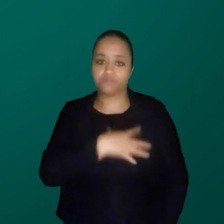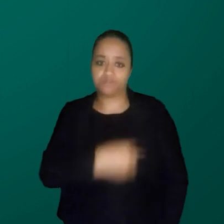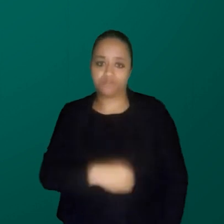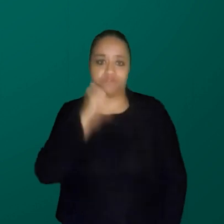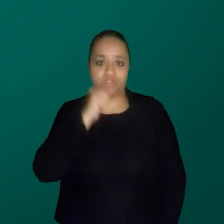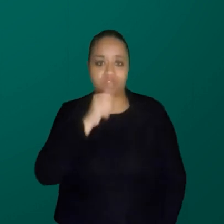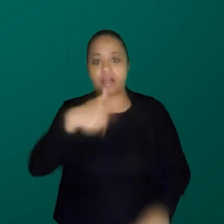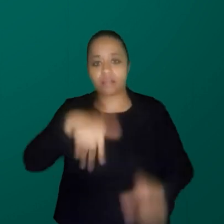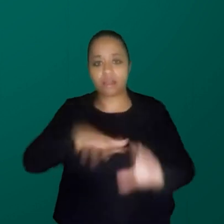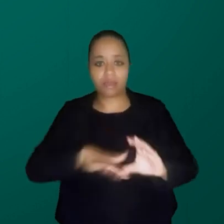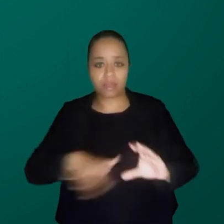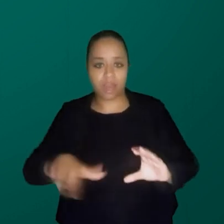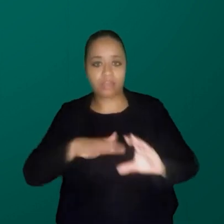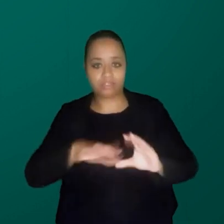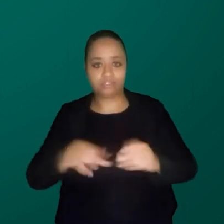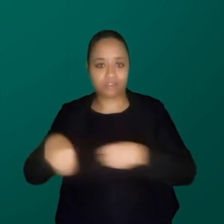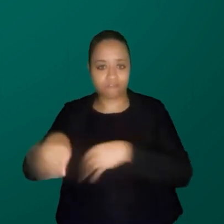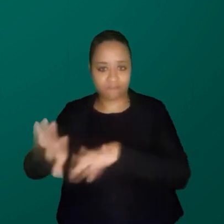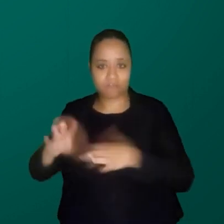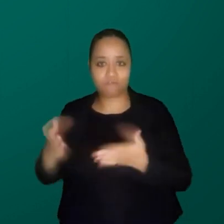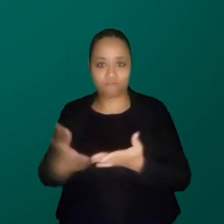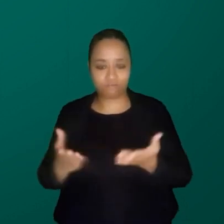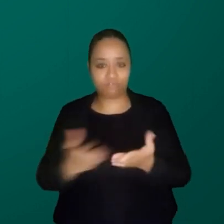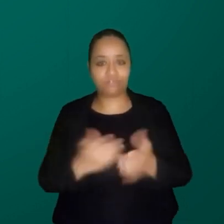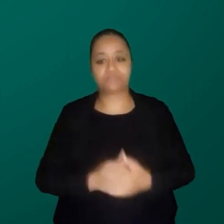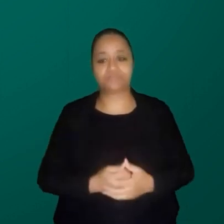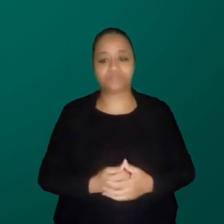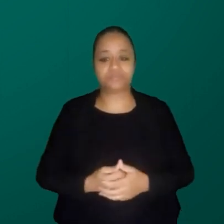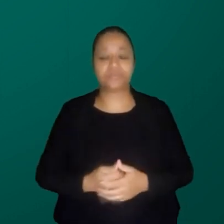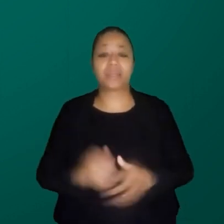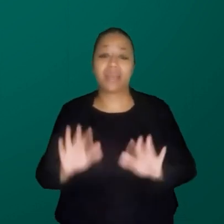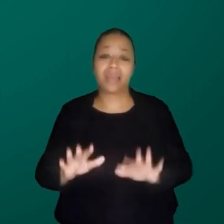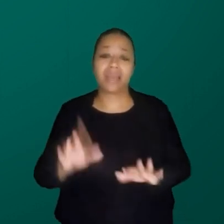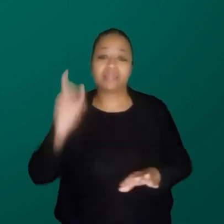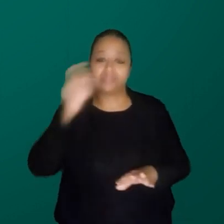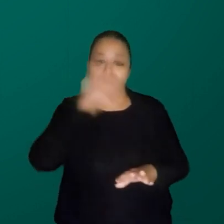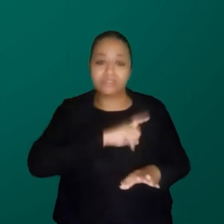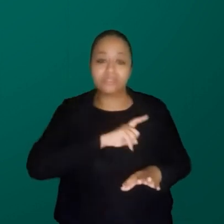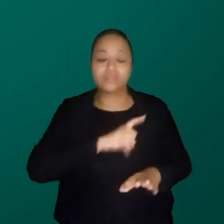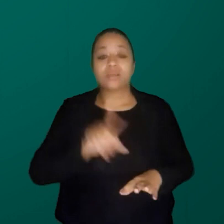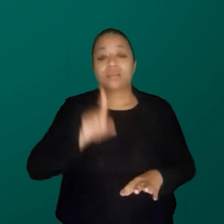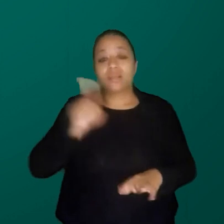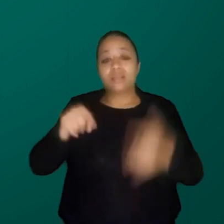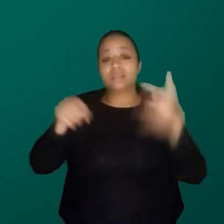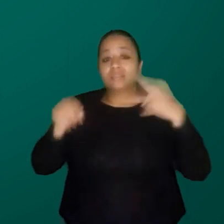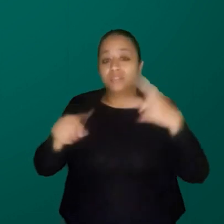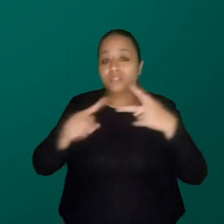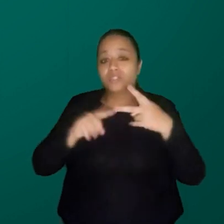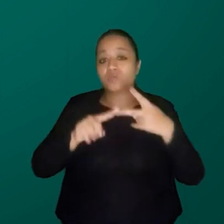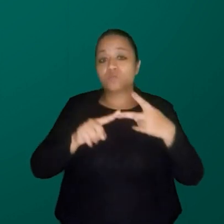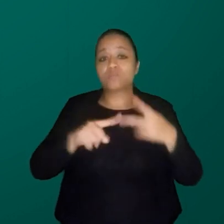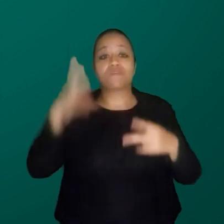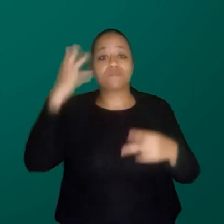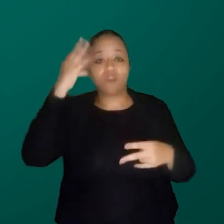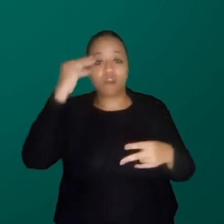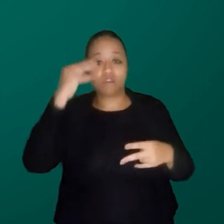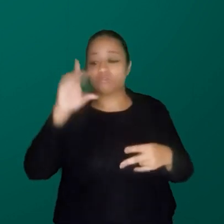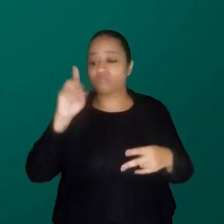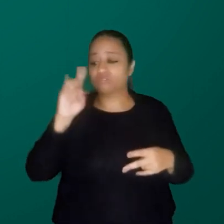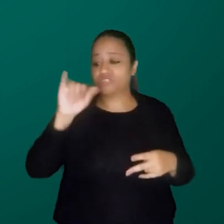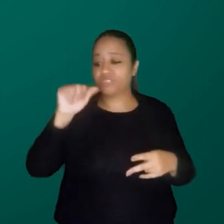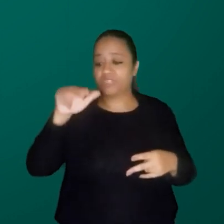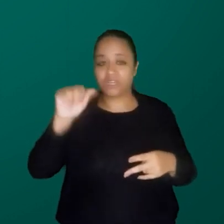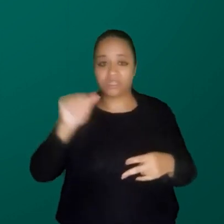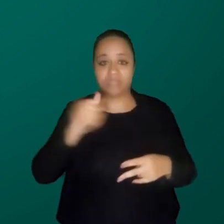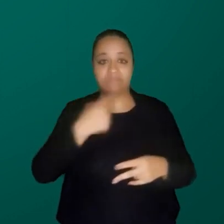creche. É, gente, é bom, mas é bem difícil. Ali na segunda foto, gente tem a Diana, que é uma aluna nossa do ensino